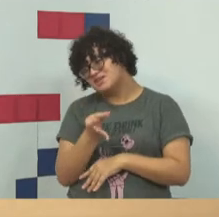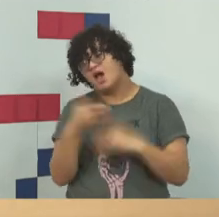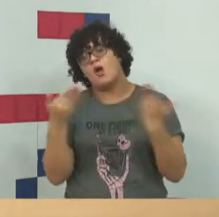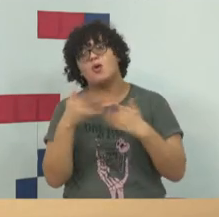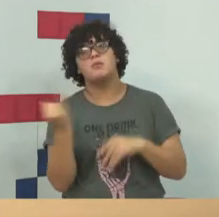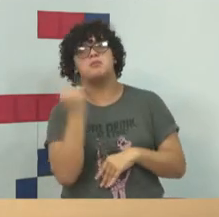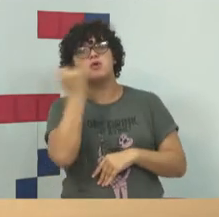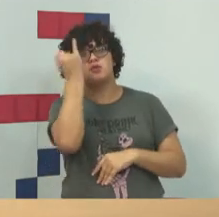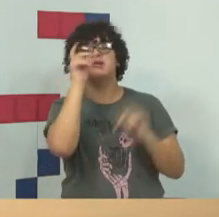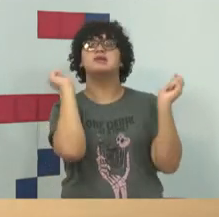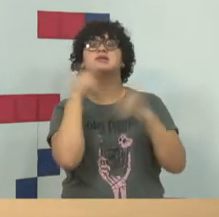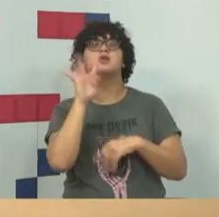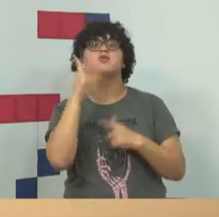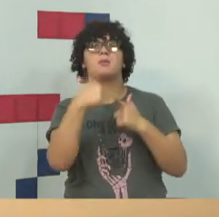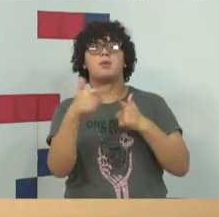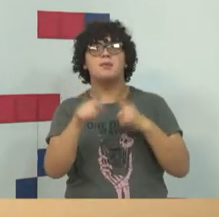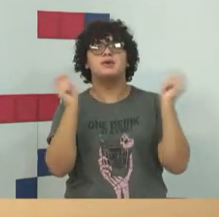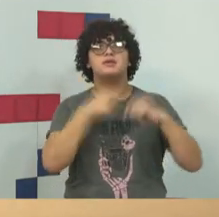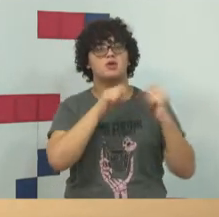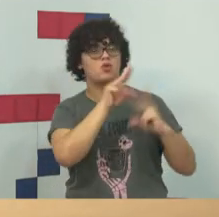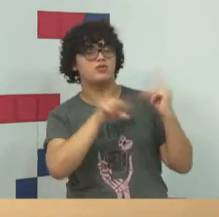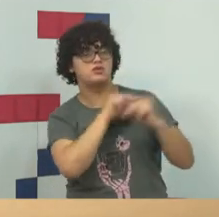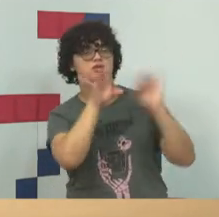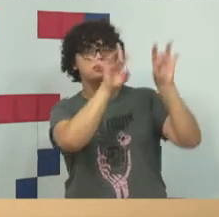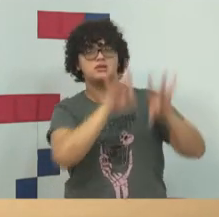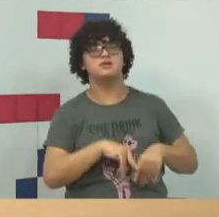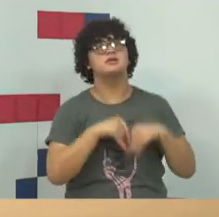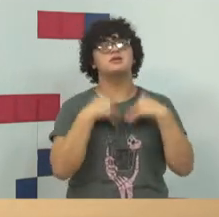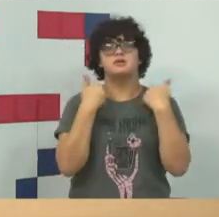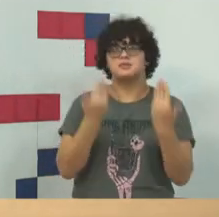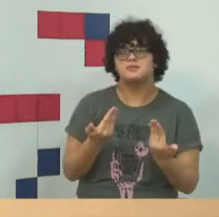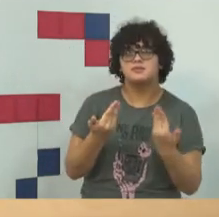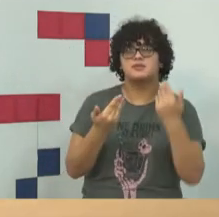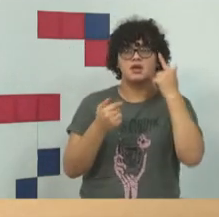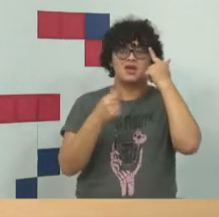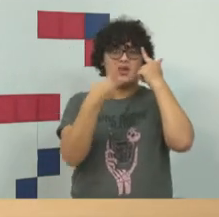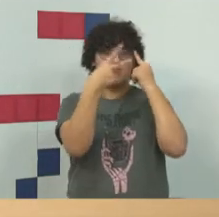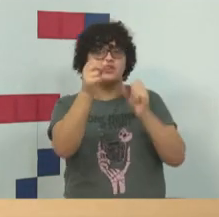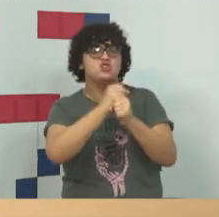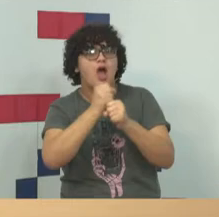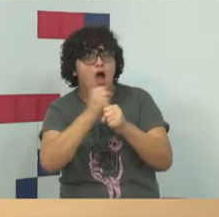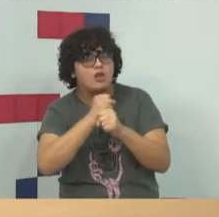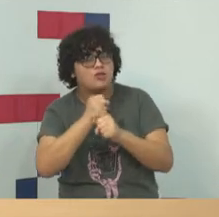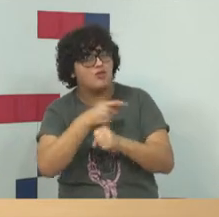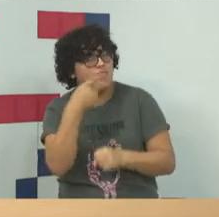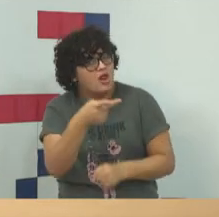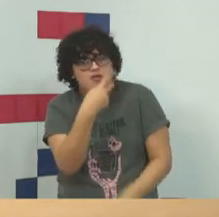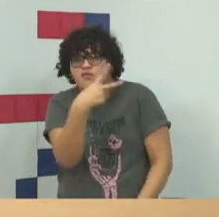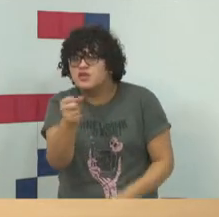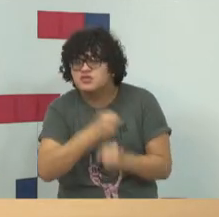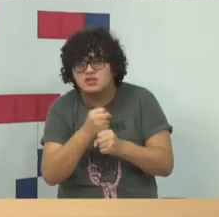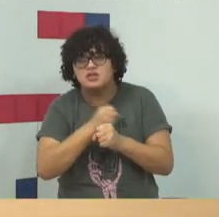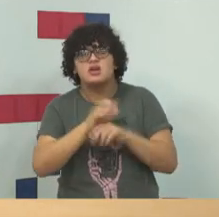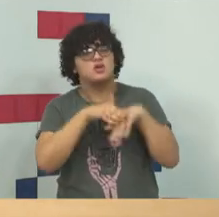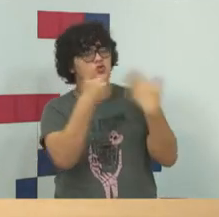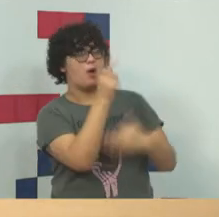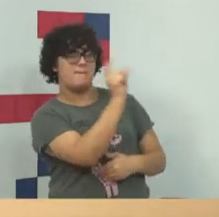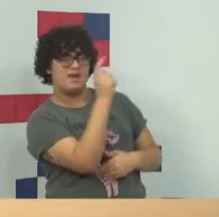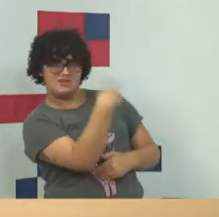importante para resolver um problema é conversar com especialistas. Eu estou há 20 anos falando isso. Espero que suas palavras sejam